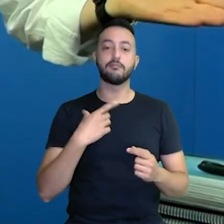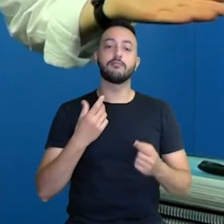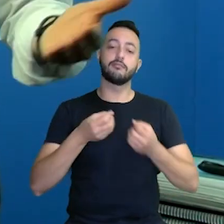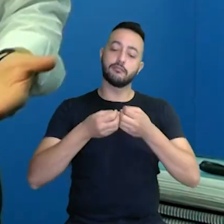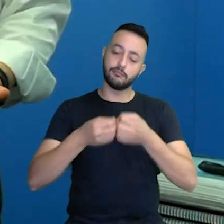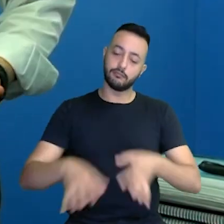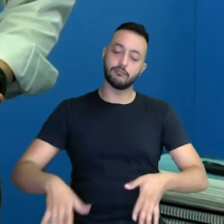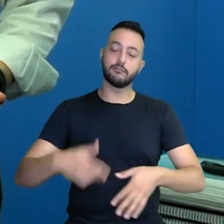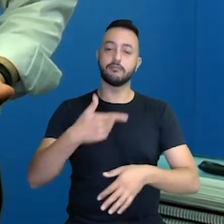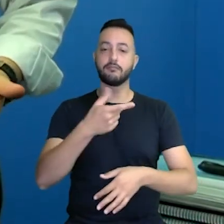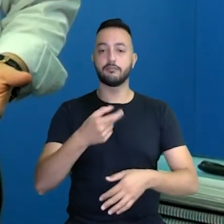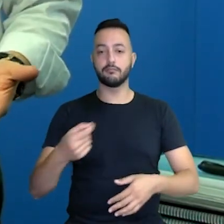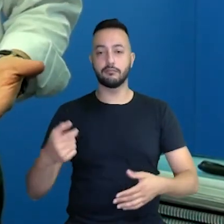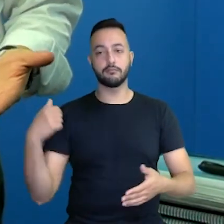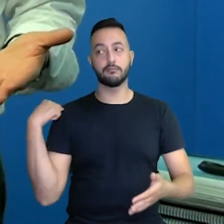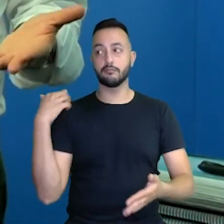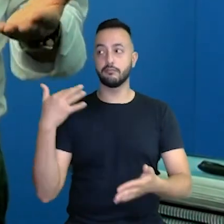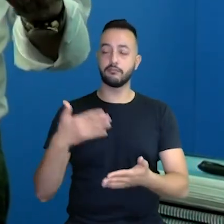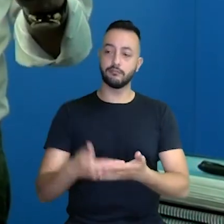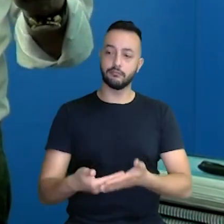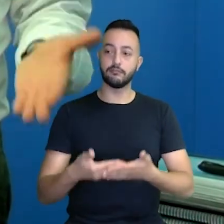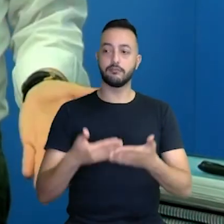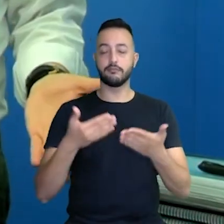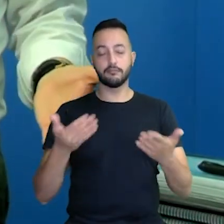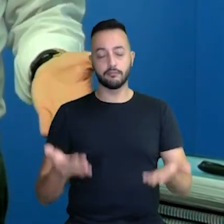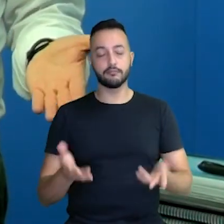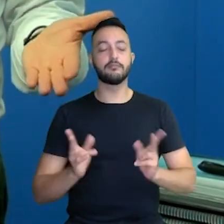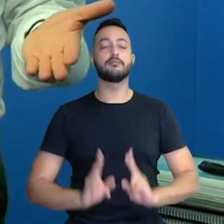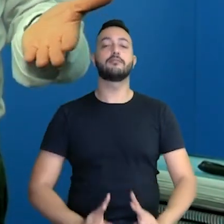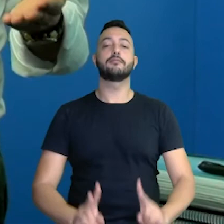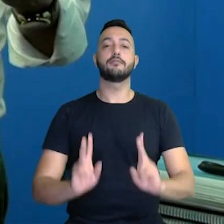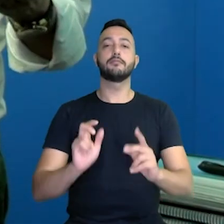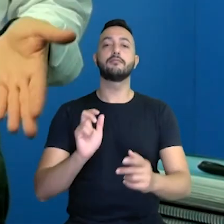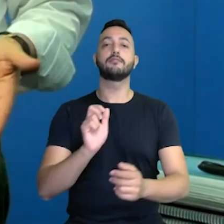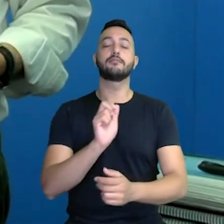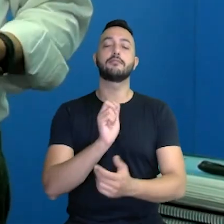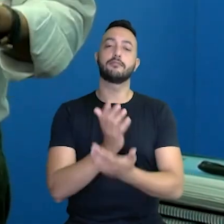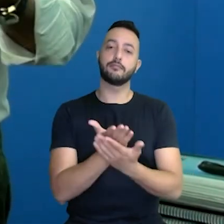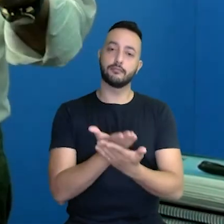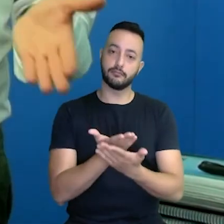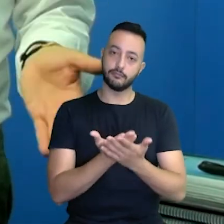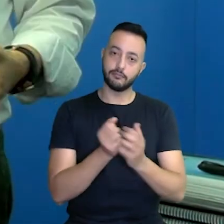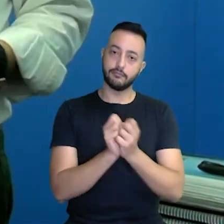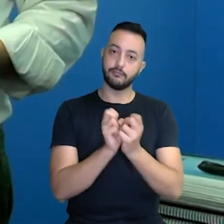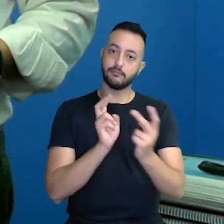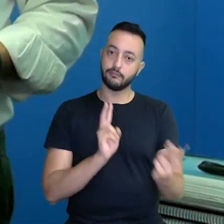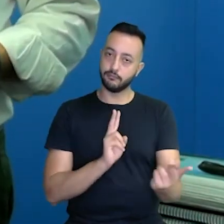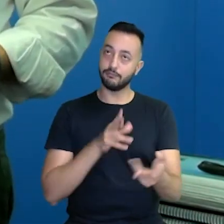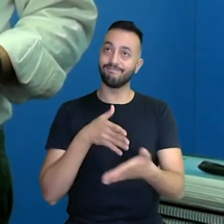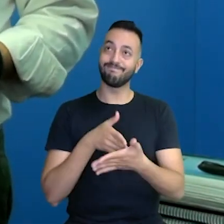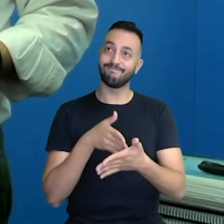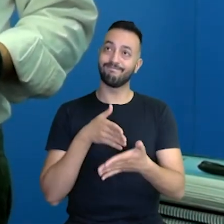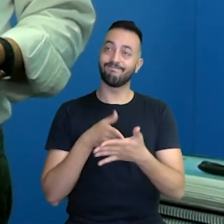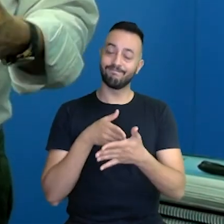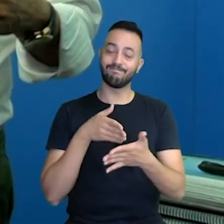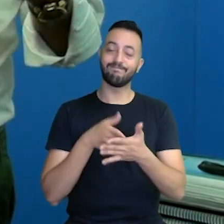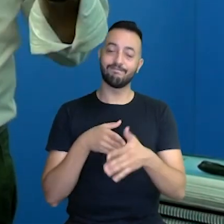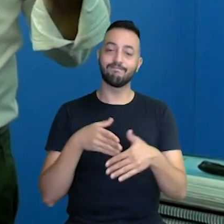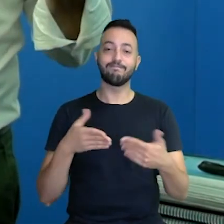prejuízo de 2020 para cá. Então, continuamos nas aulas remotas com todas as limitações,